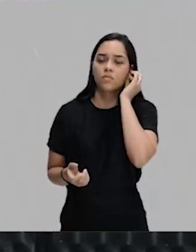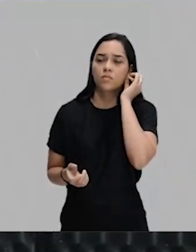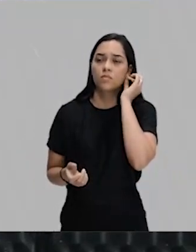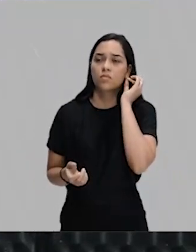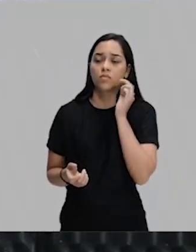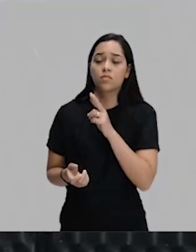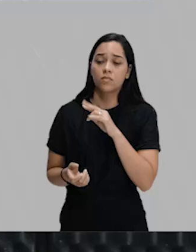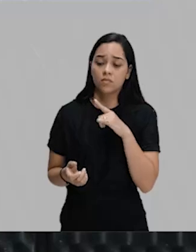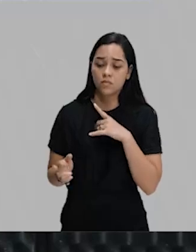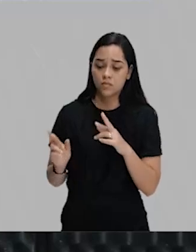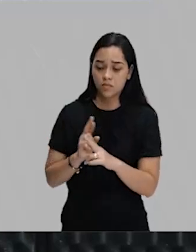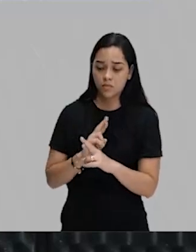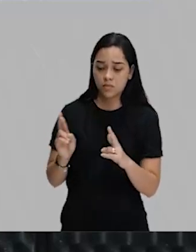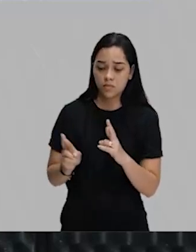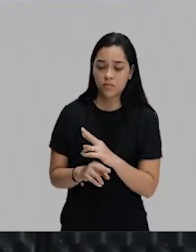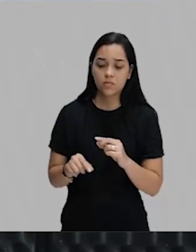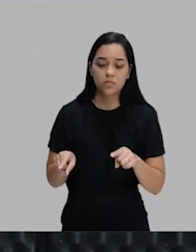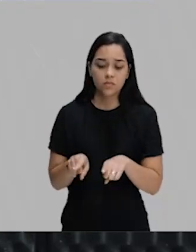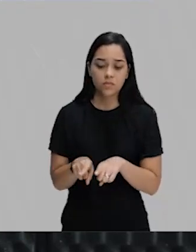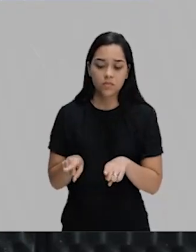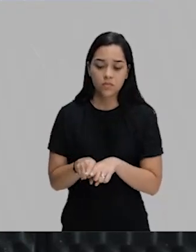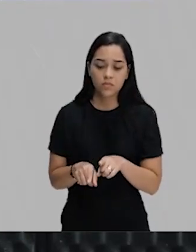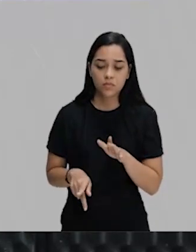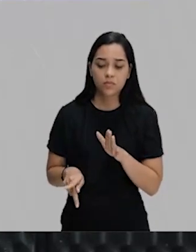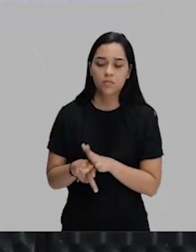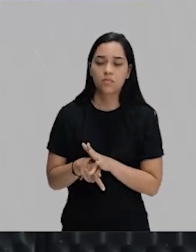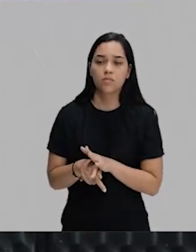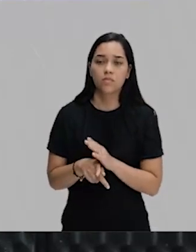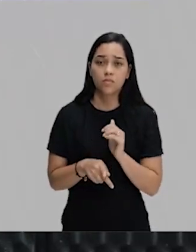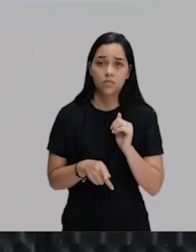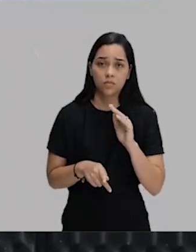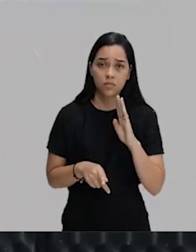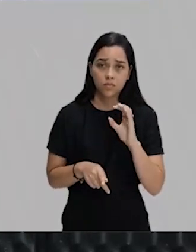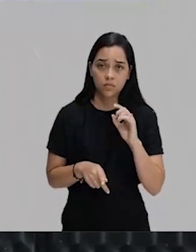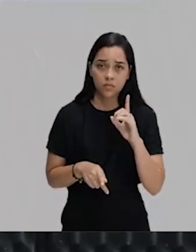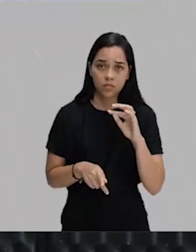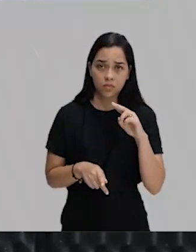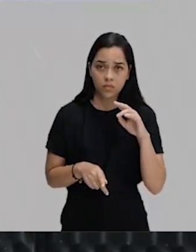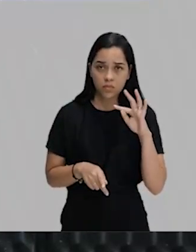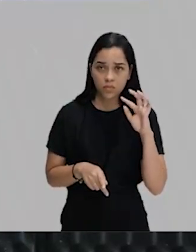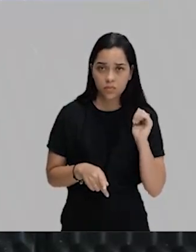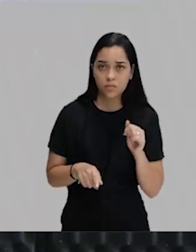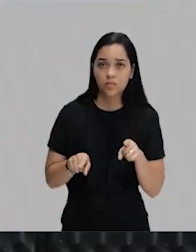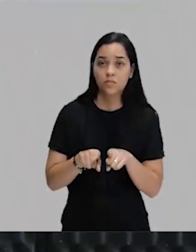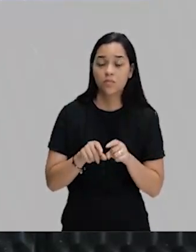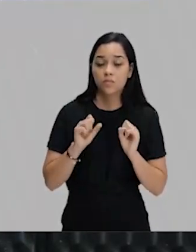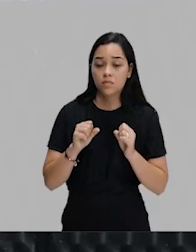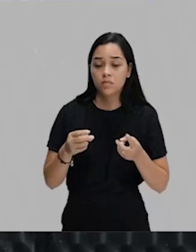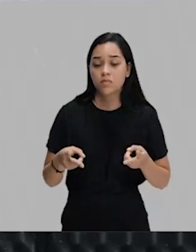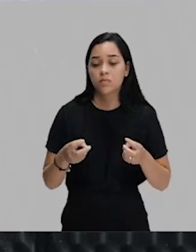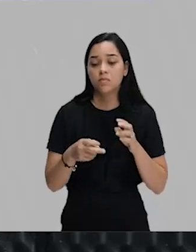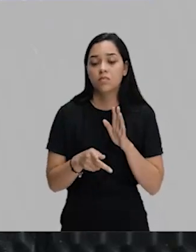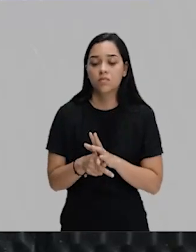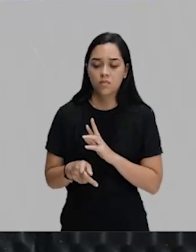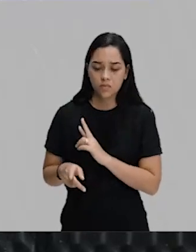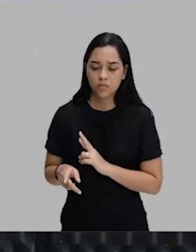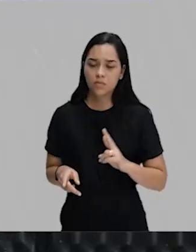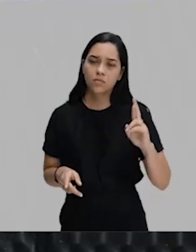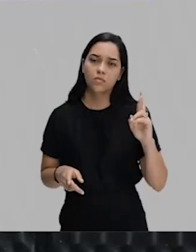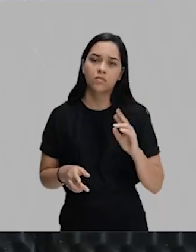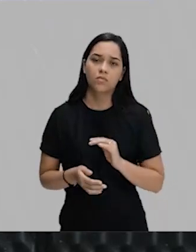monarquia está associada também à própria questão abolicionista. É preciso também se observar a questão religiosa.